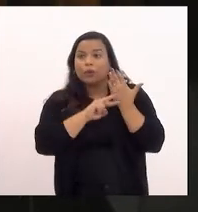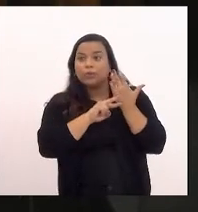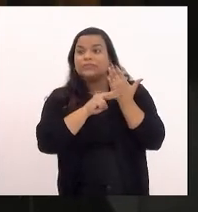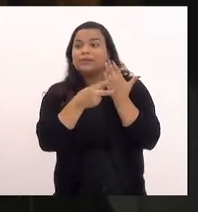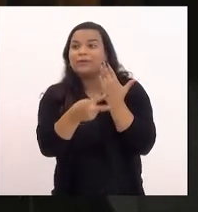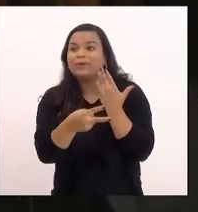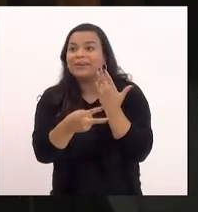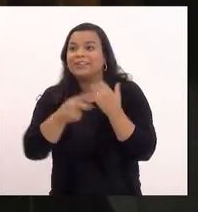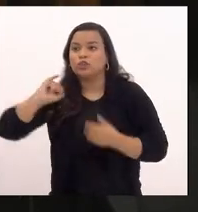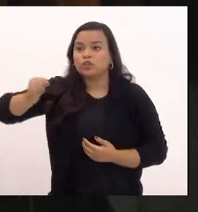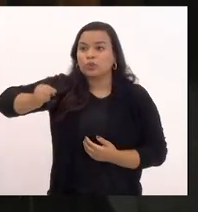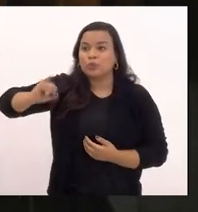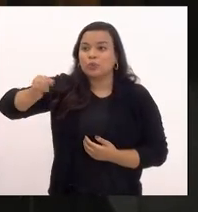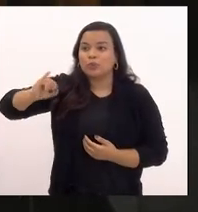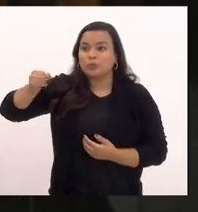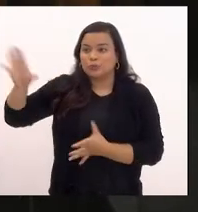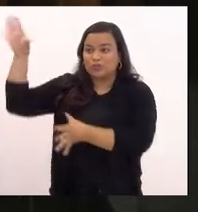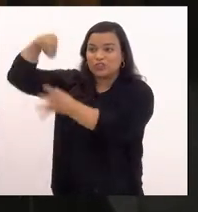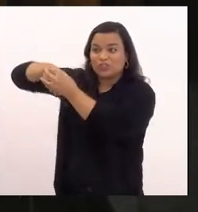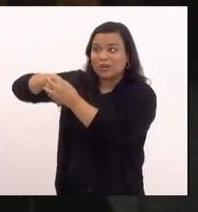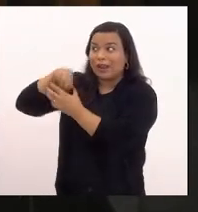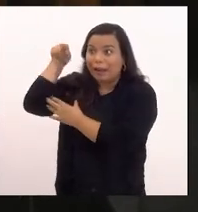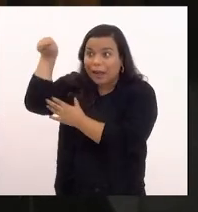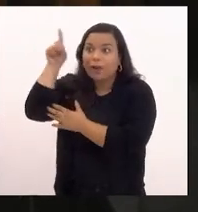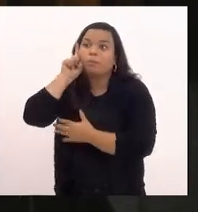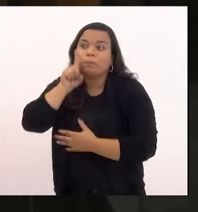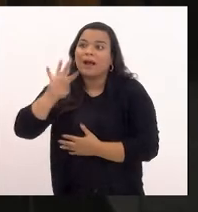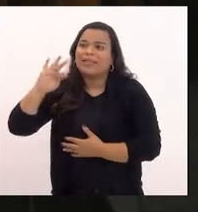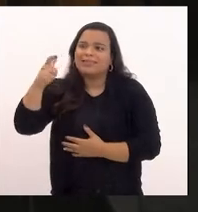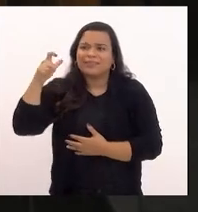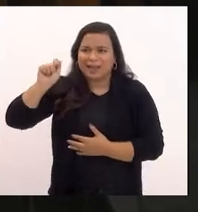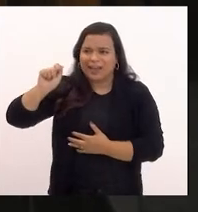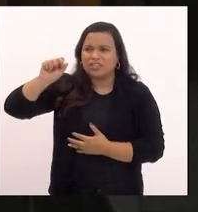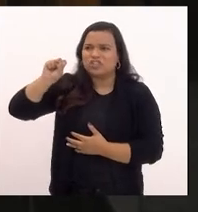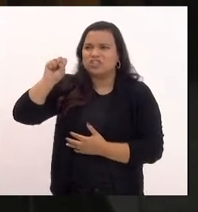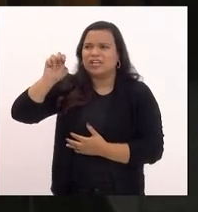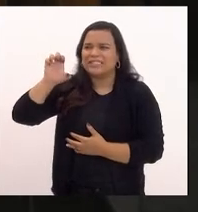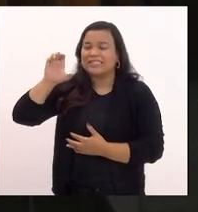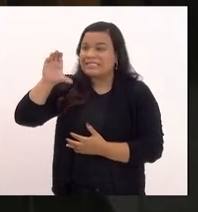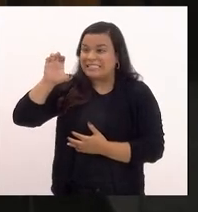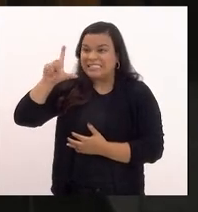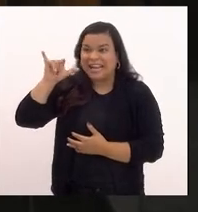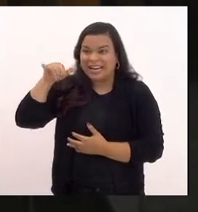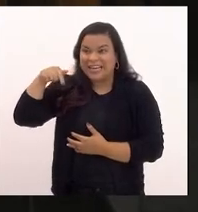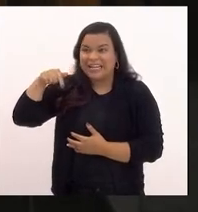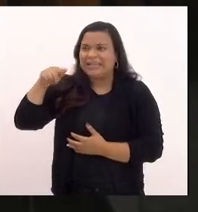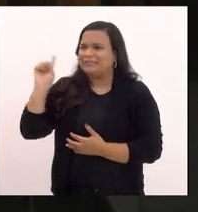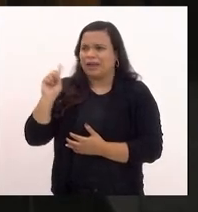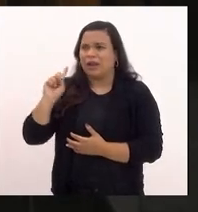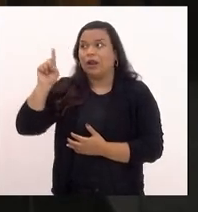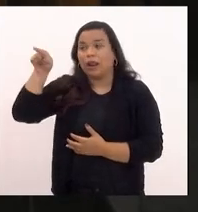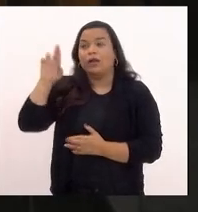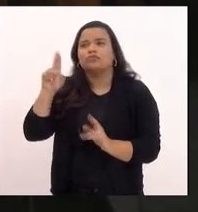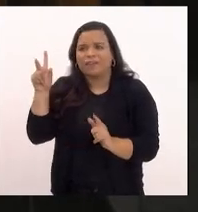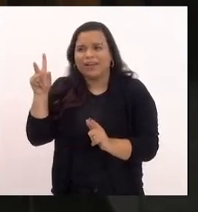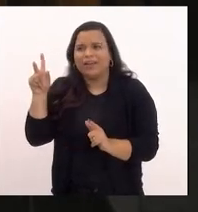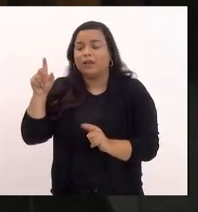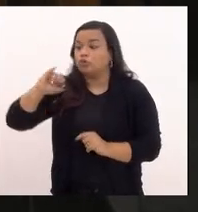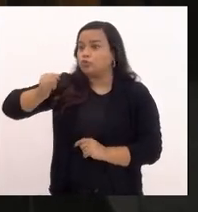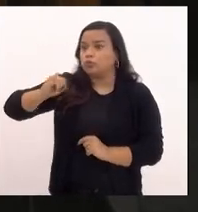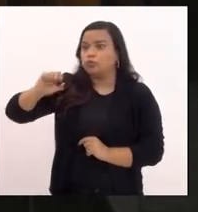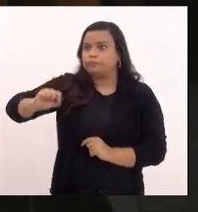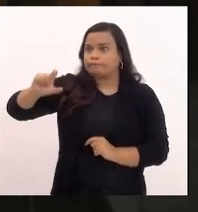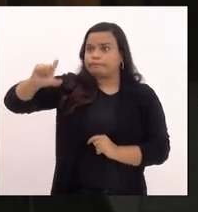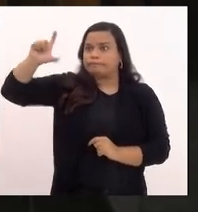os juros internos dos Estados Unidos que não se chama taxa selic os juros deles subam hoje está em torno